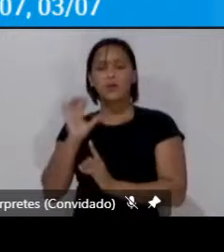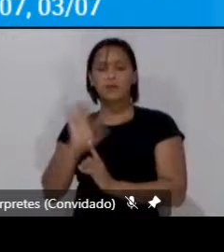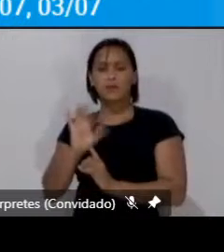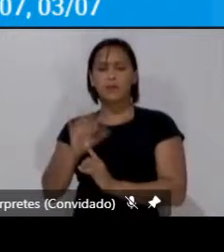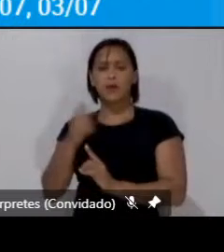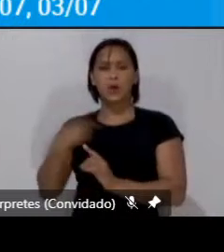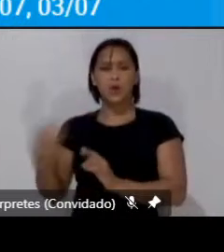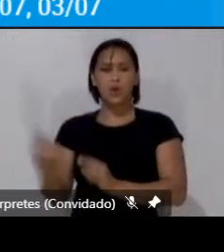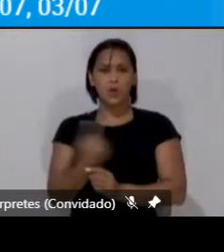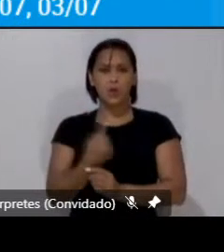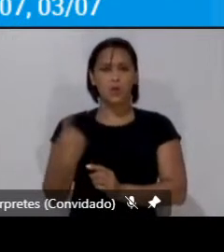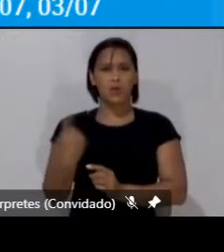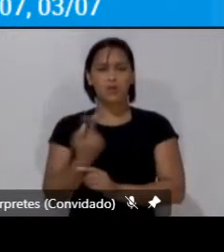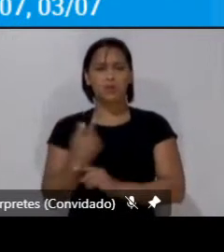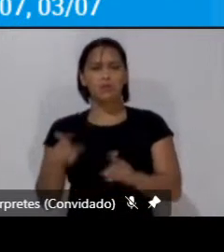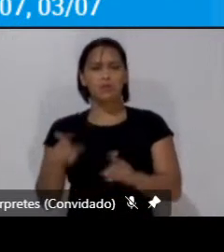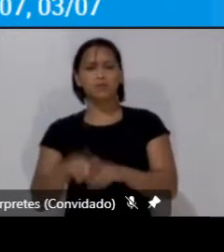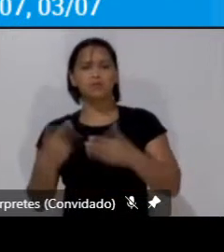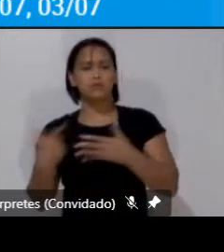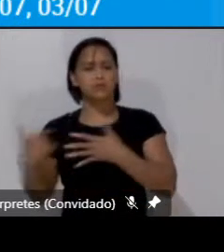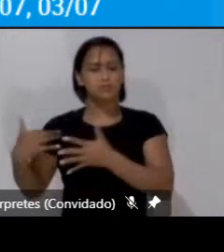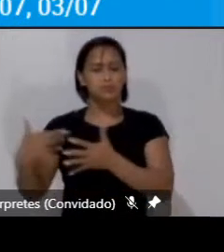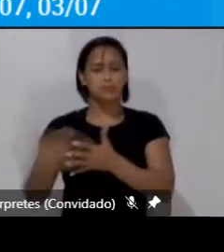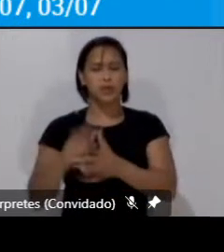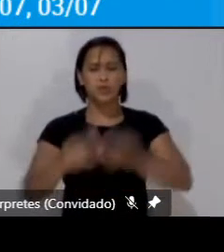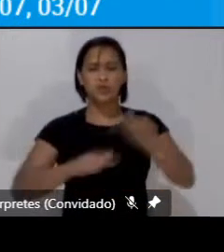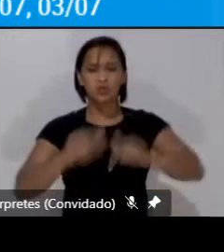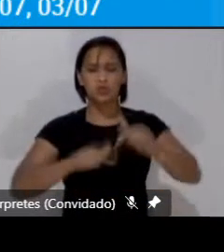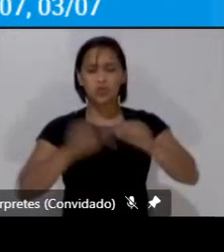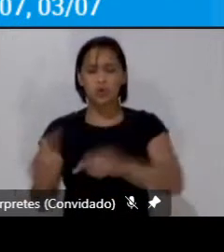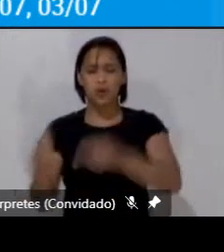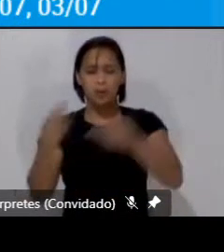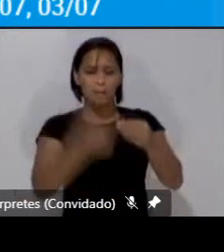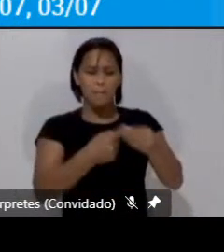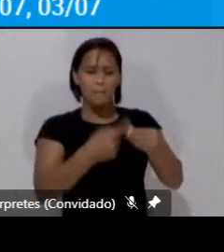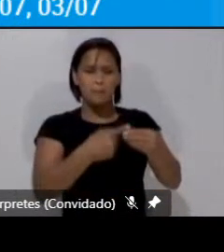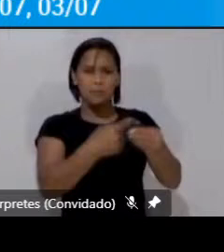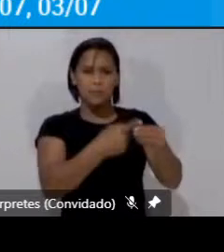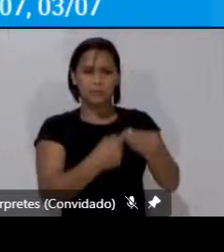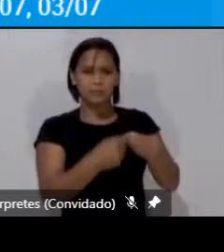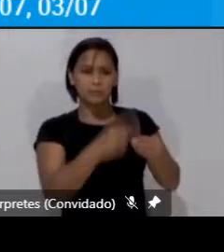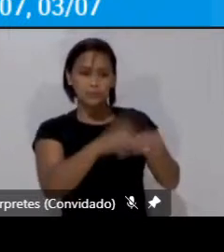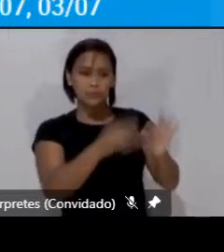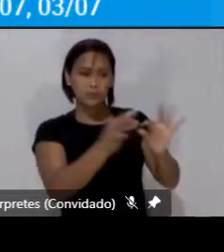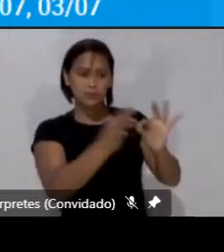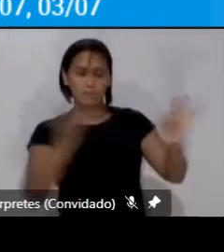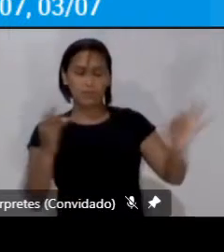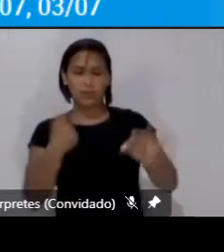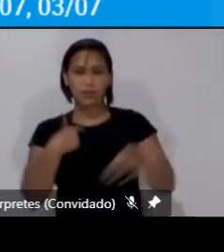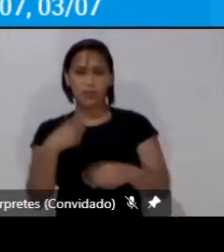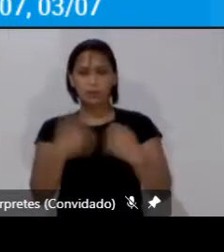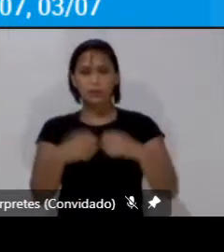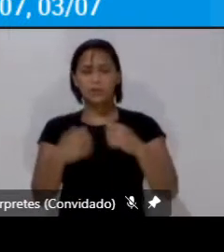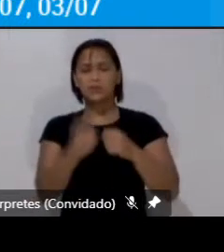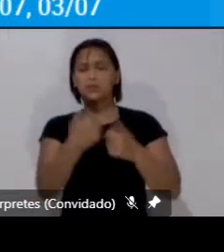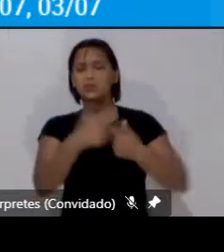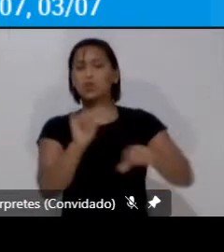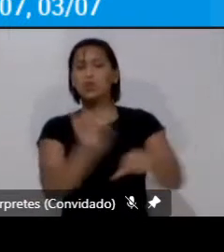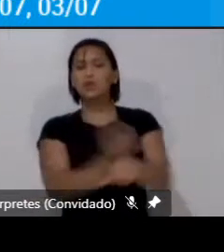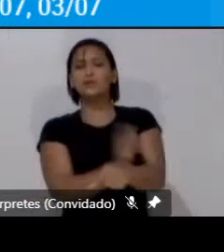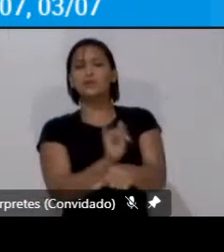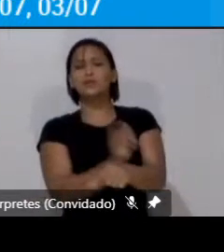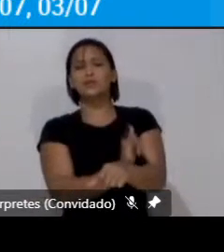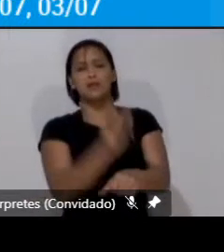gente que passou a trabalhar em outra cidade outra distância e depende de uma outra dinâmica que